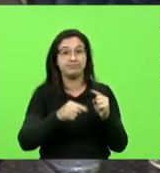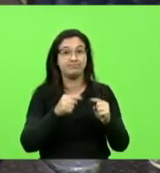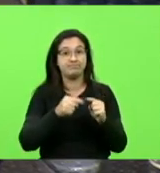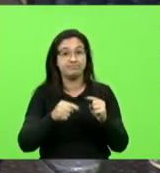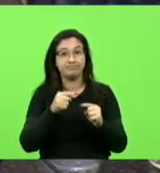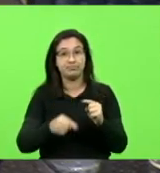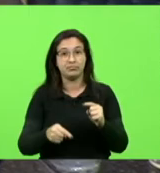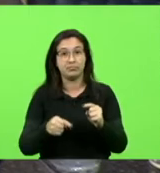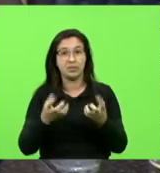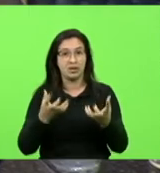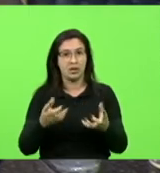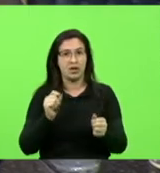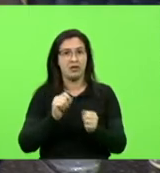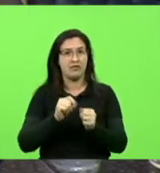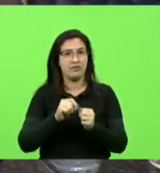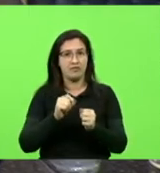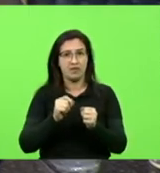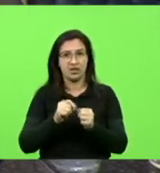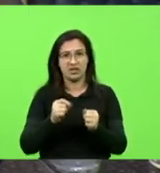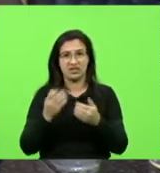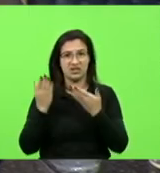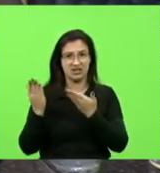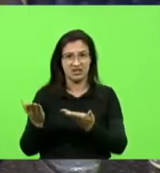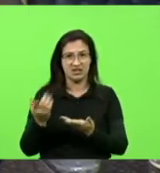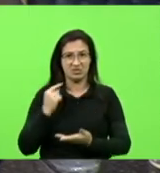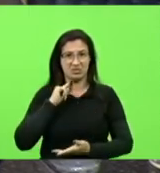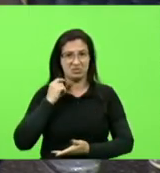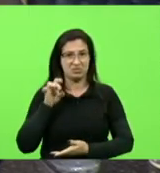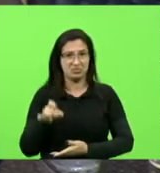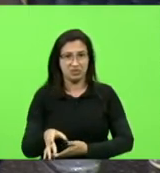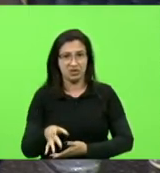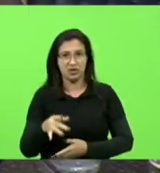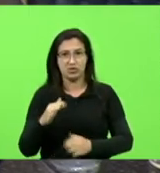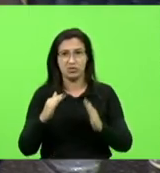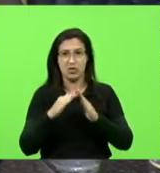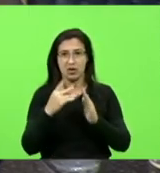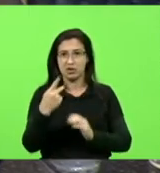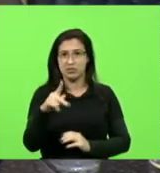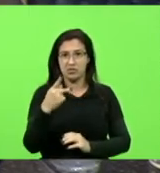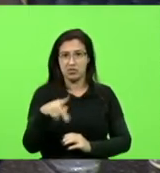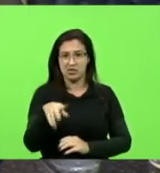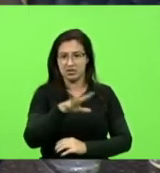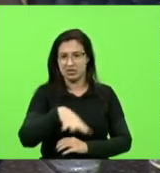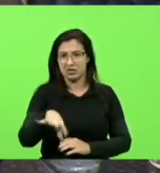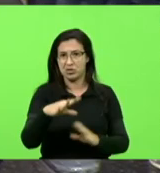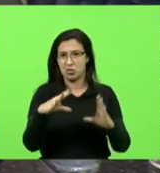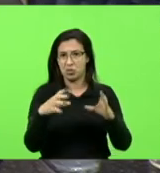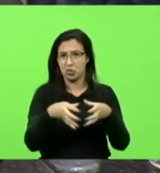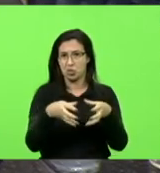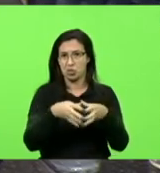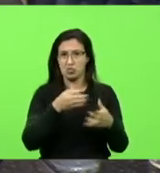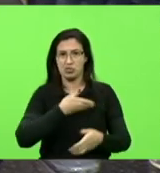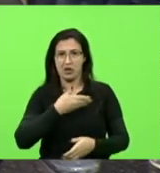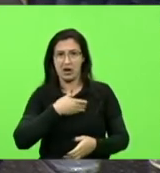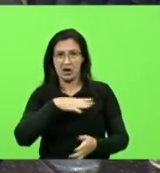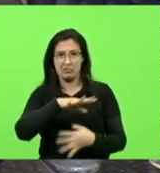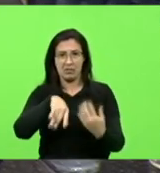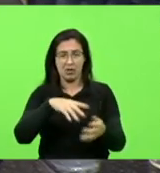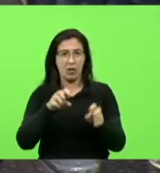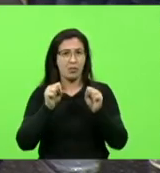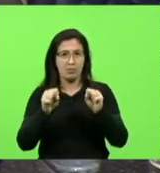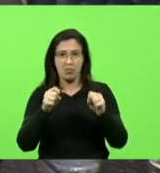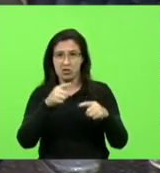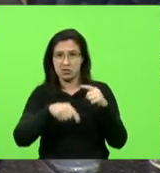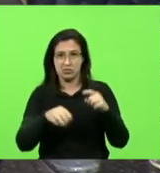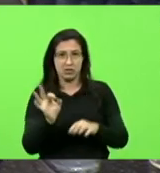porcaria aí, lá com o filho de vocês, na casa de vocês, entre vocês, ninguém está censurando coisa nenhuma.